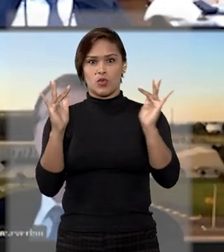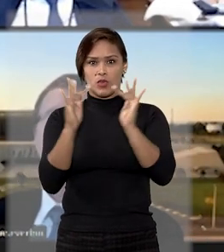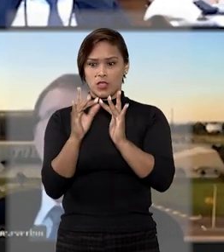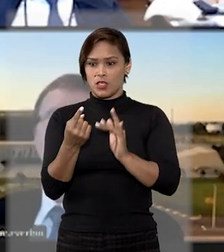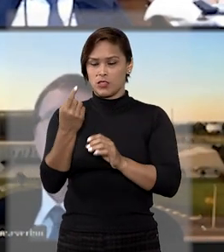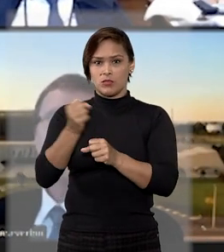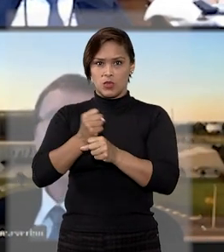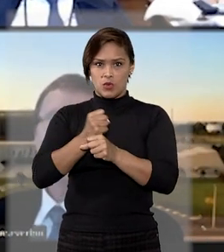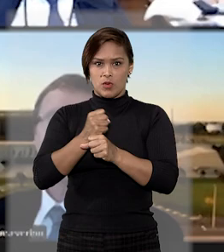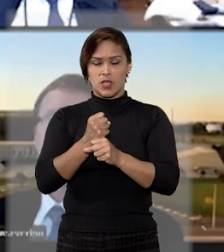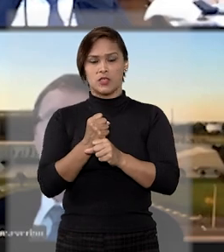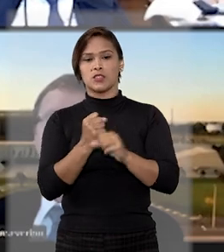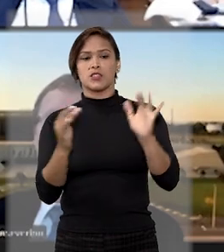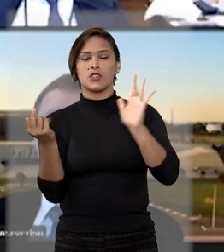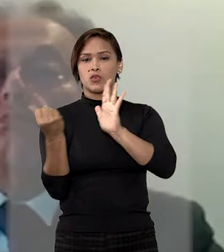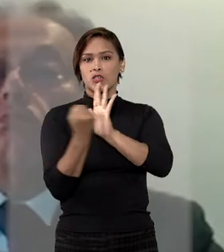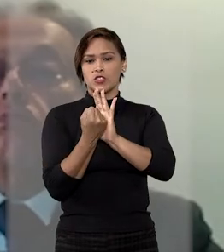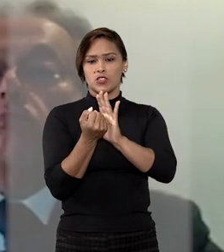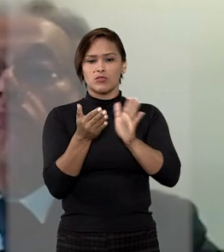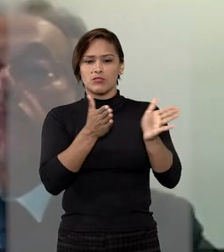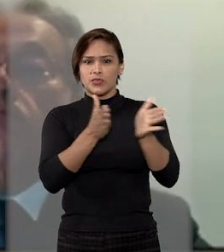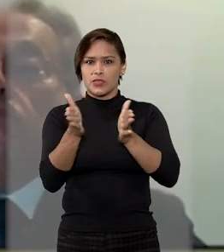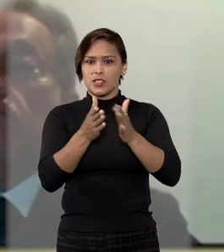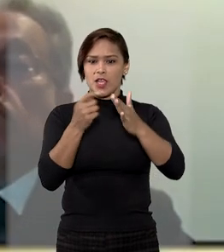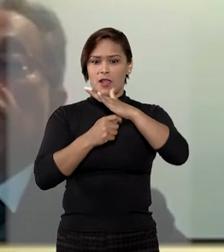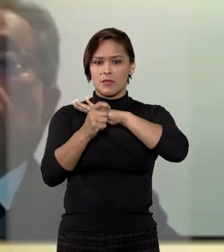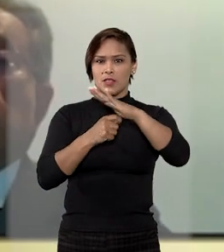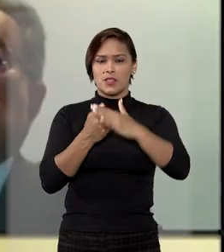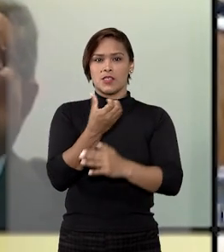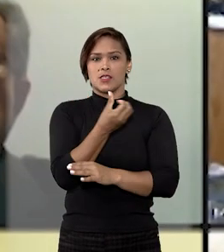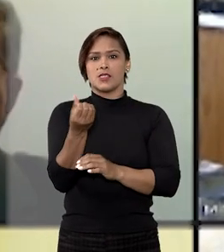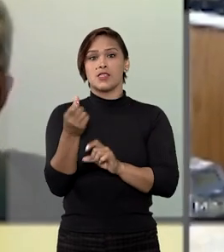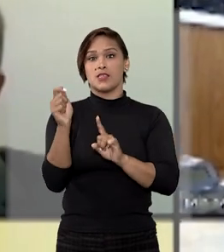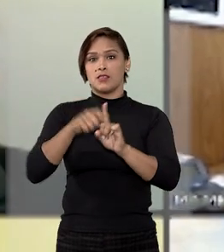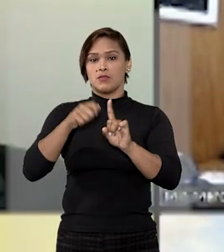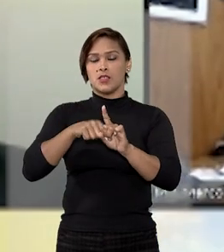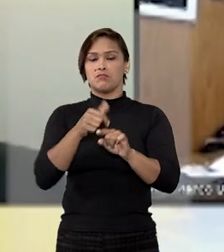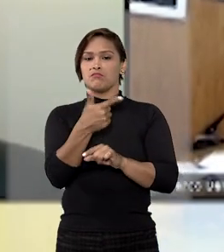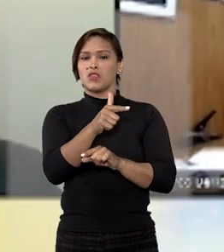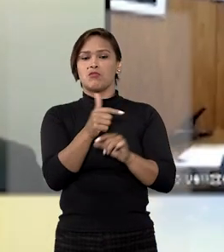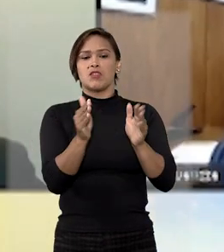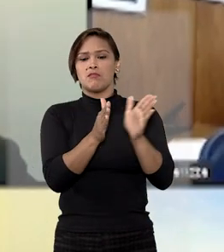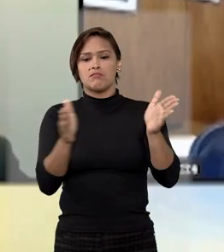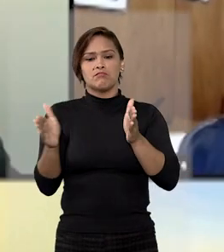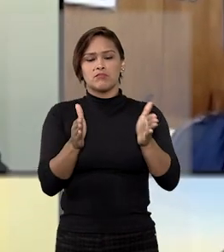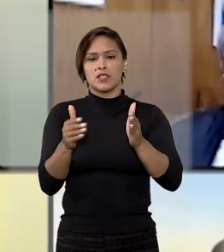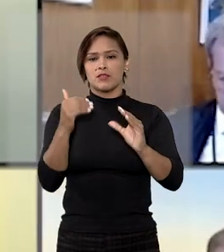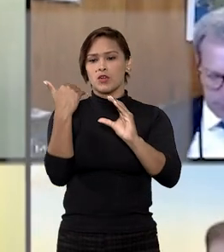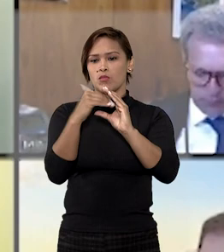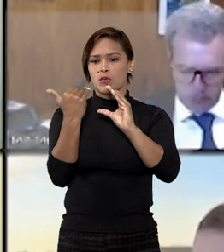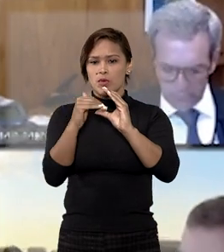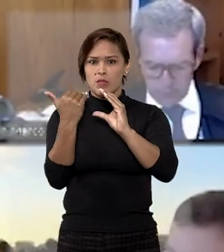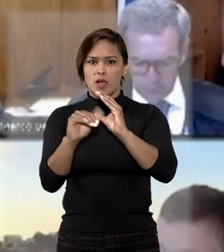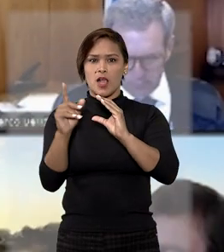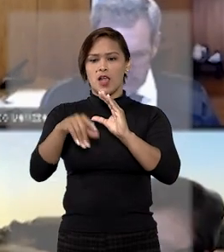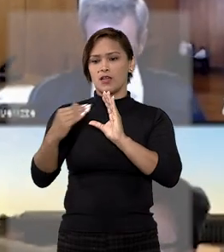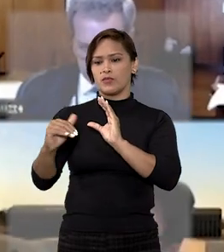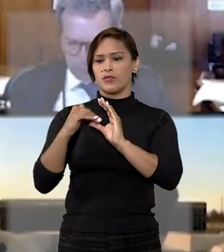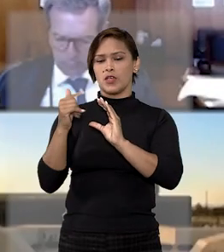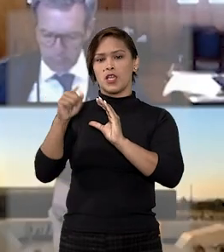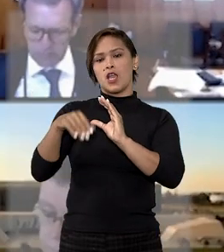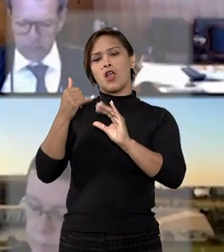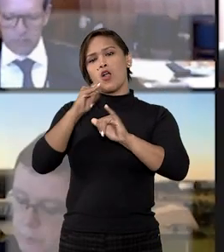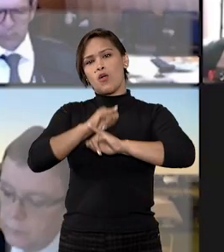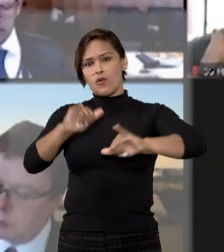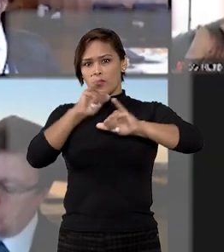conexão por um ano e os registros de acesso à aplicação por seis meses, não havendo previsão para armazenar as mensagens